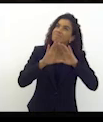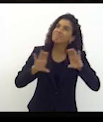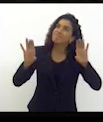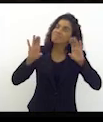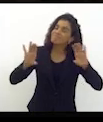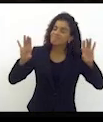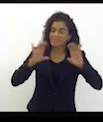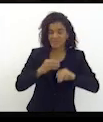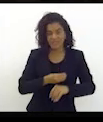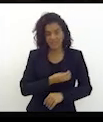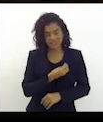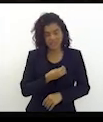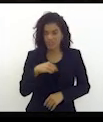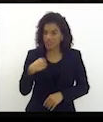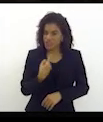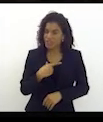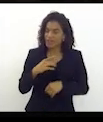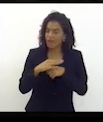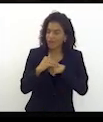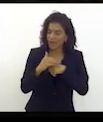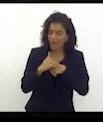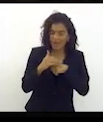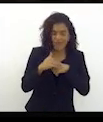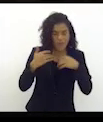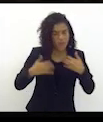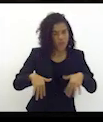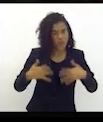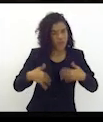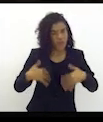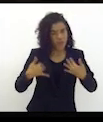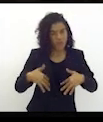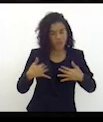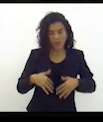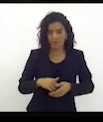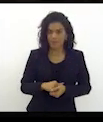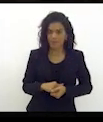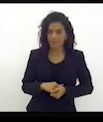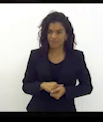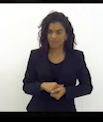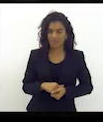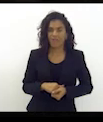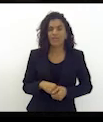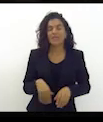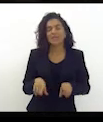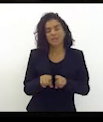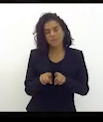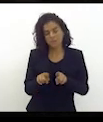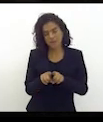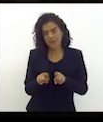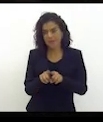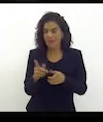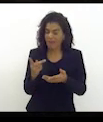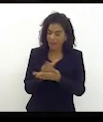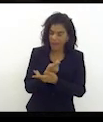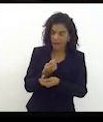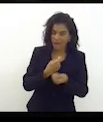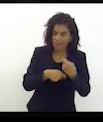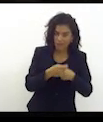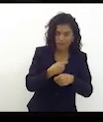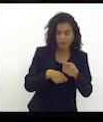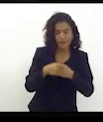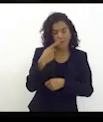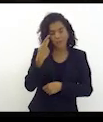enorme pela pessoa do Cabufriense, que também fez pela cidade, em que pese inúmeros erros políticos e administrativos,